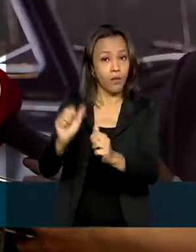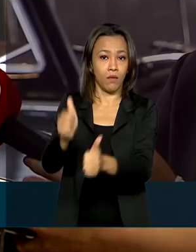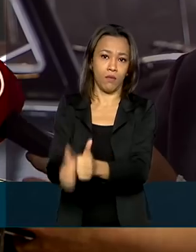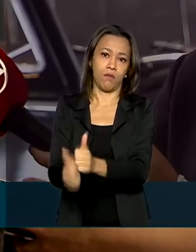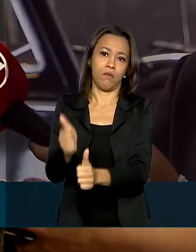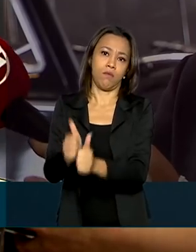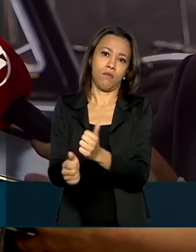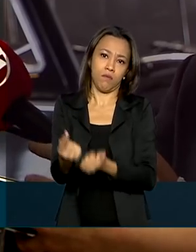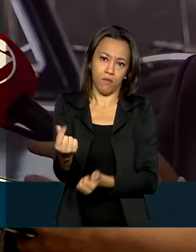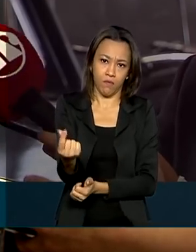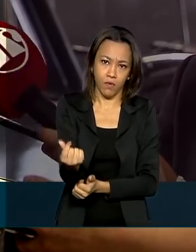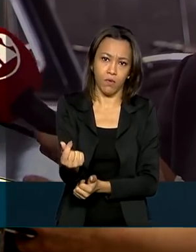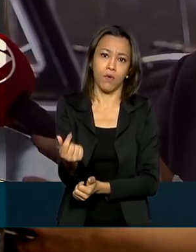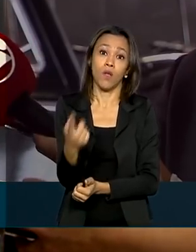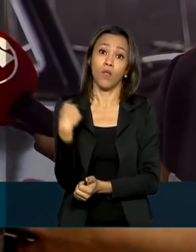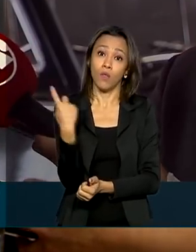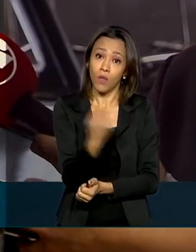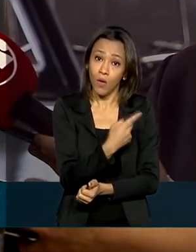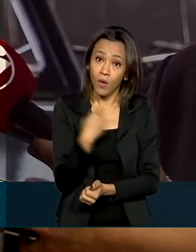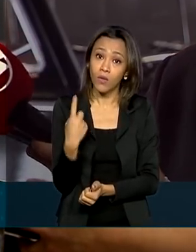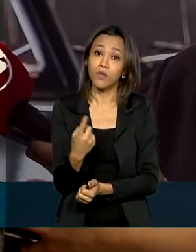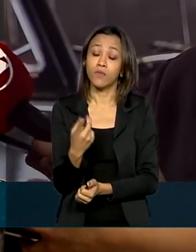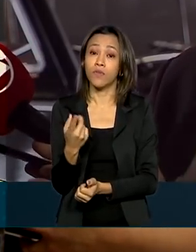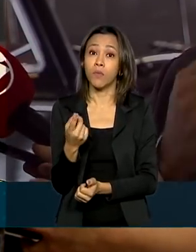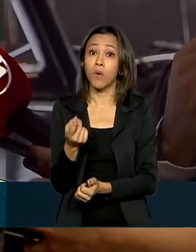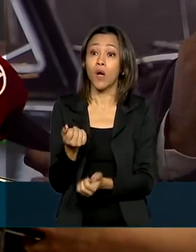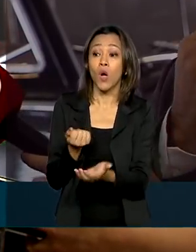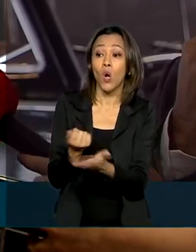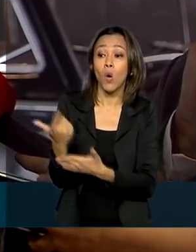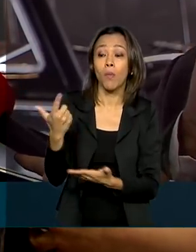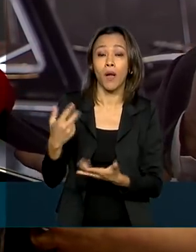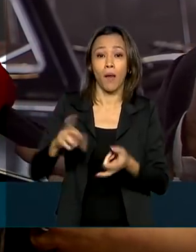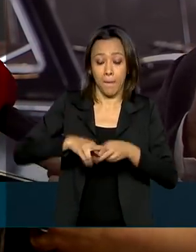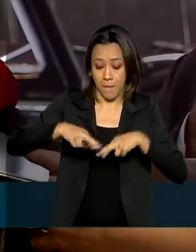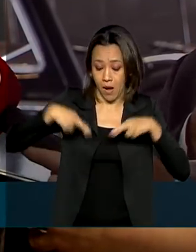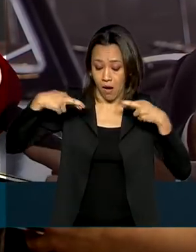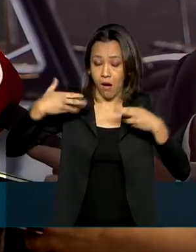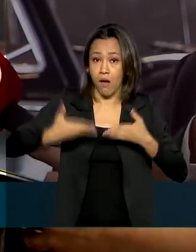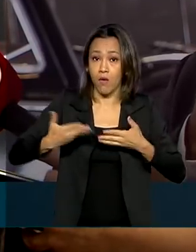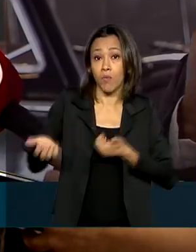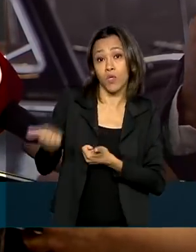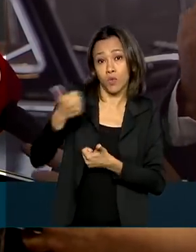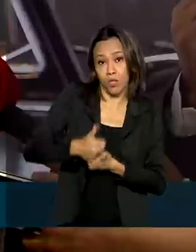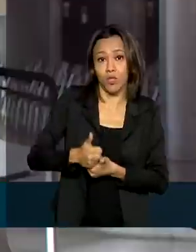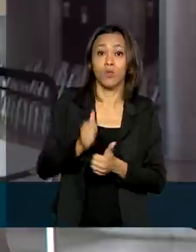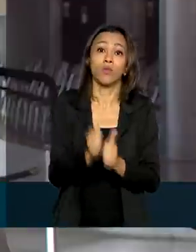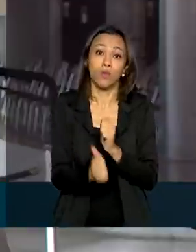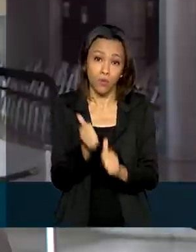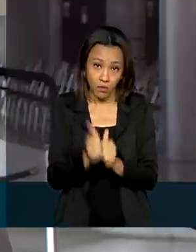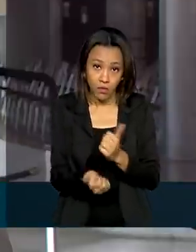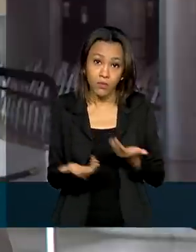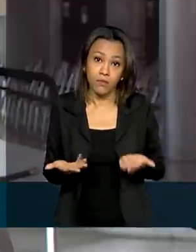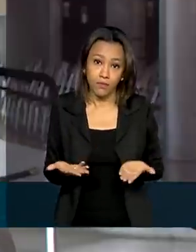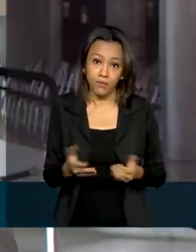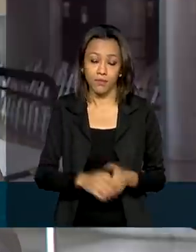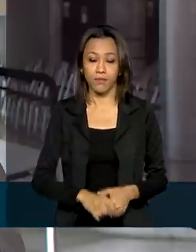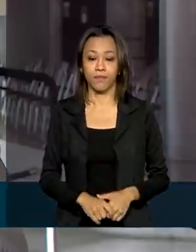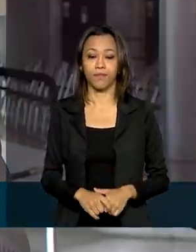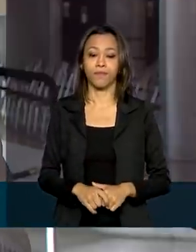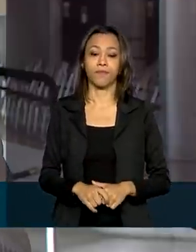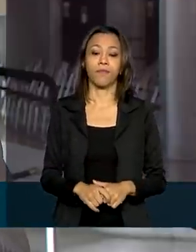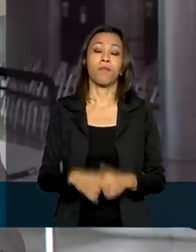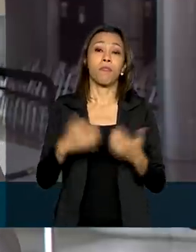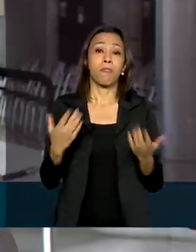promovendo o consumo de massa, macarrão, que é um substituto para o arroz. Olha, a